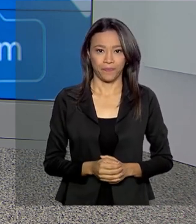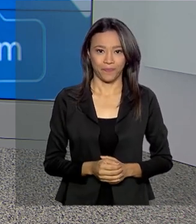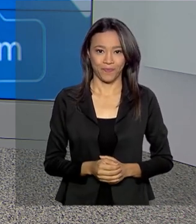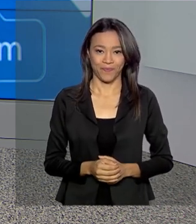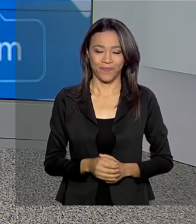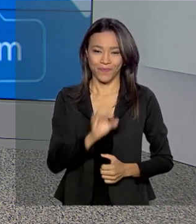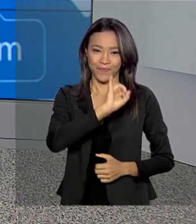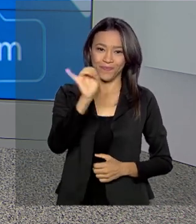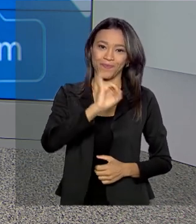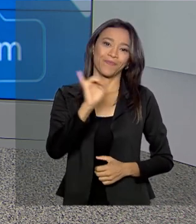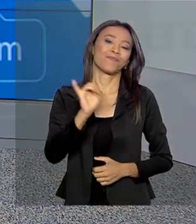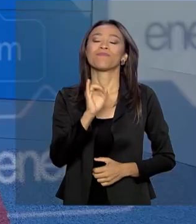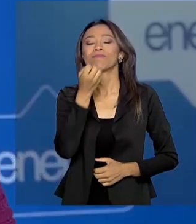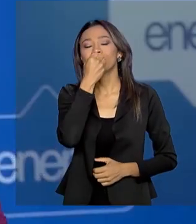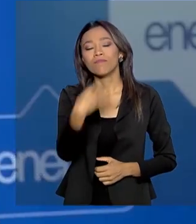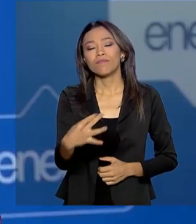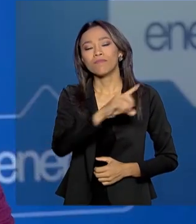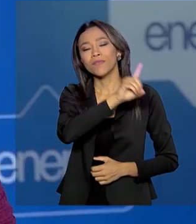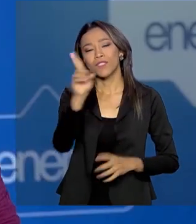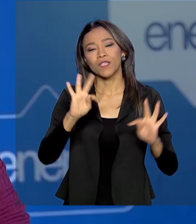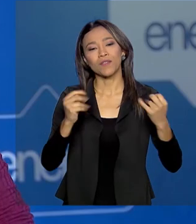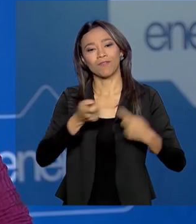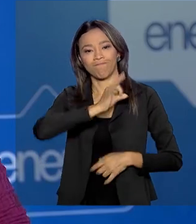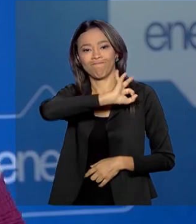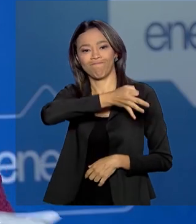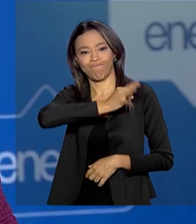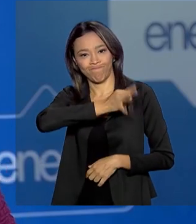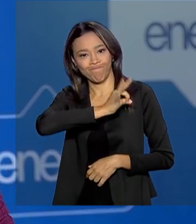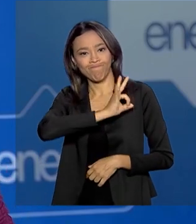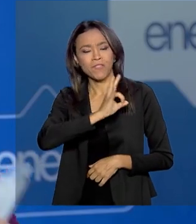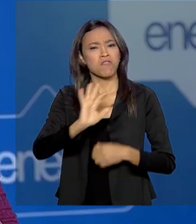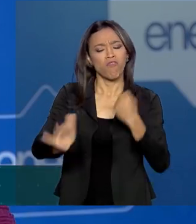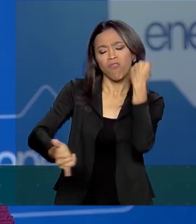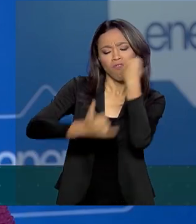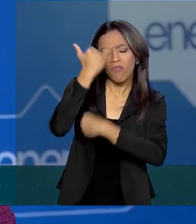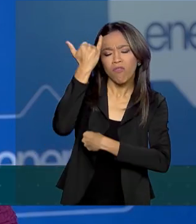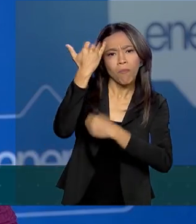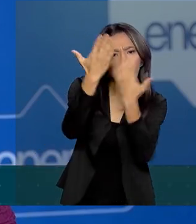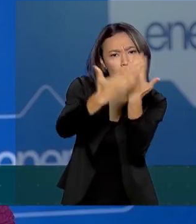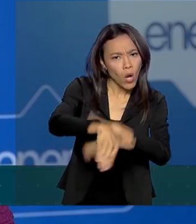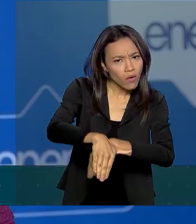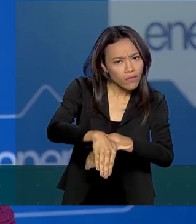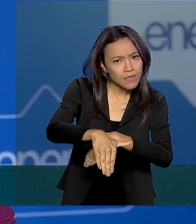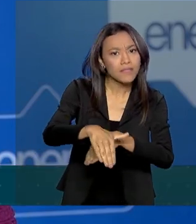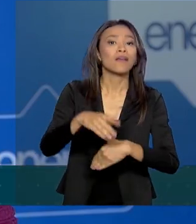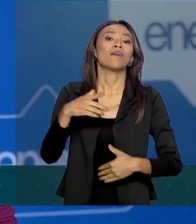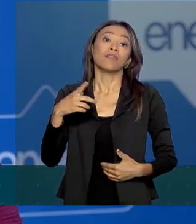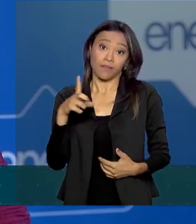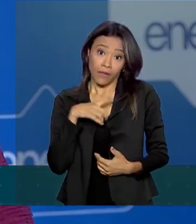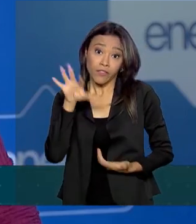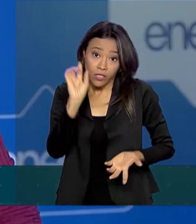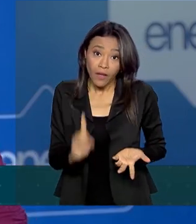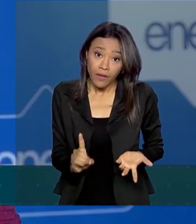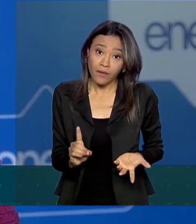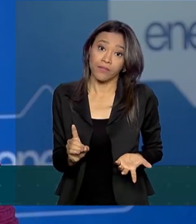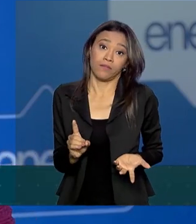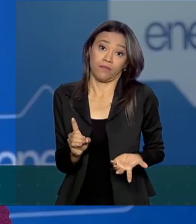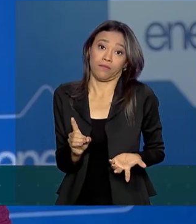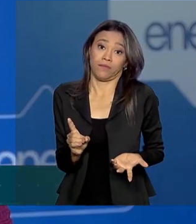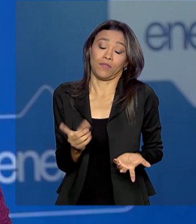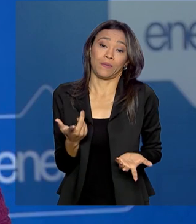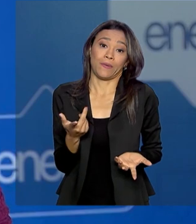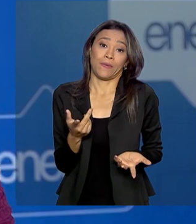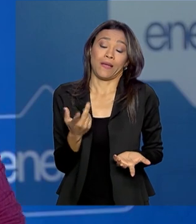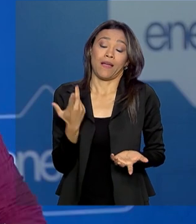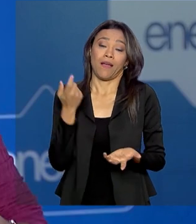Oi Mara, bom dia para você, bom dia a todos. É isso mesmo. Por algum motivo faltou, tem direito a essa isenção da taxa